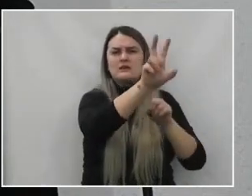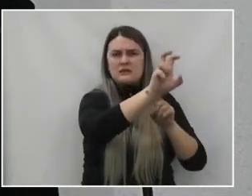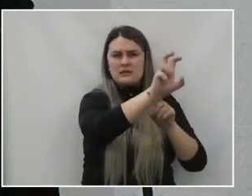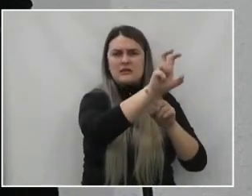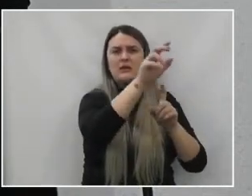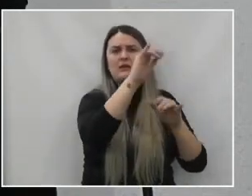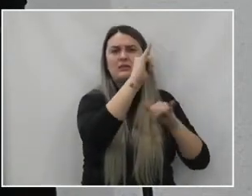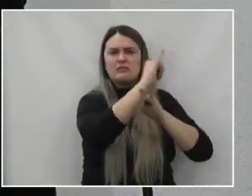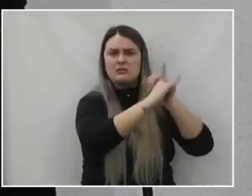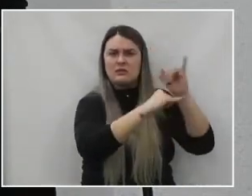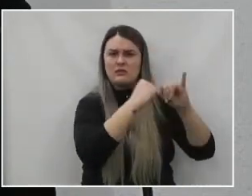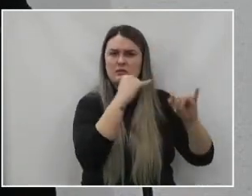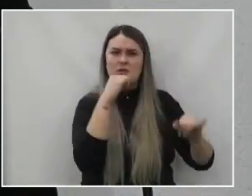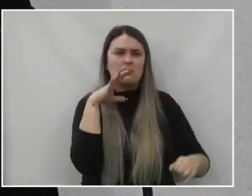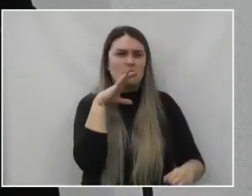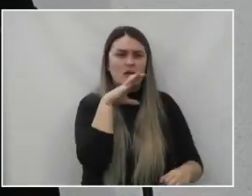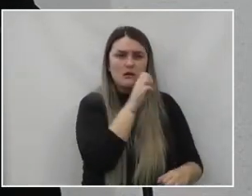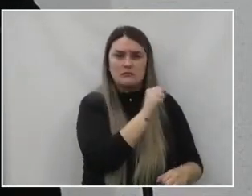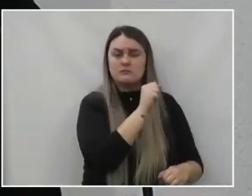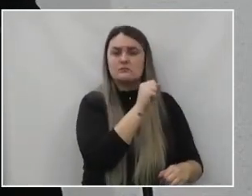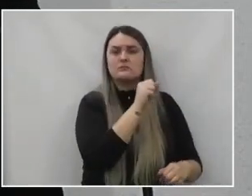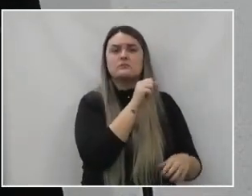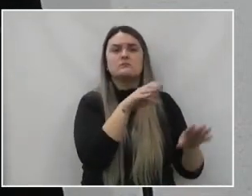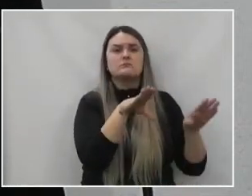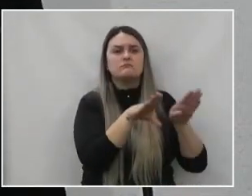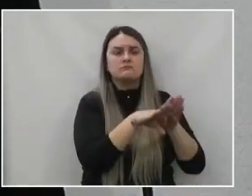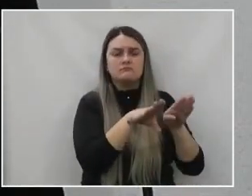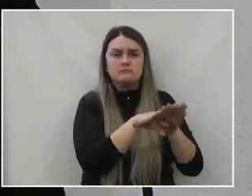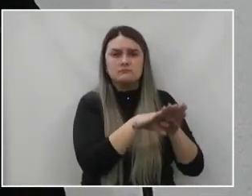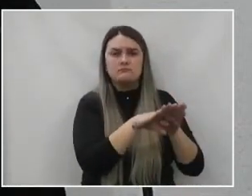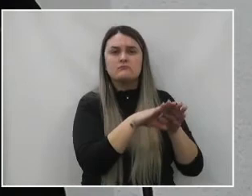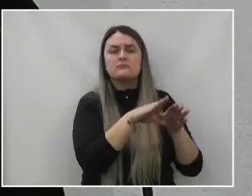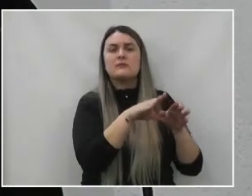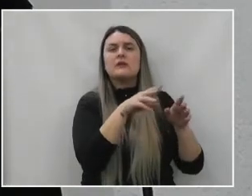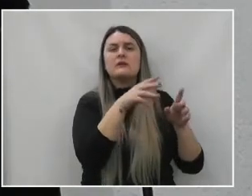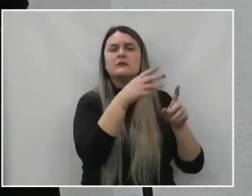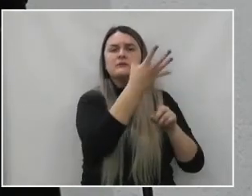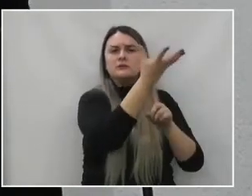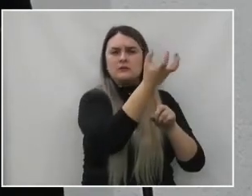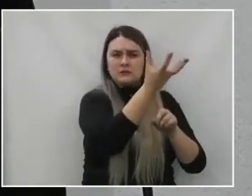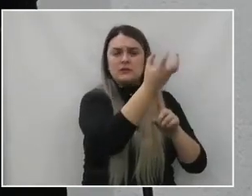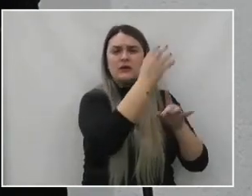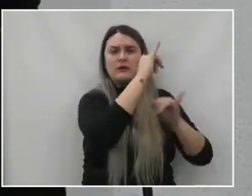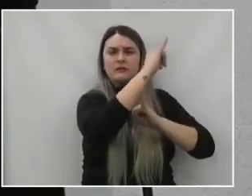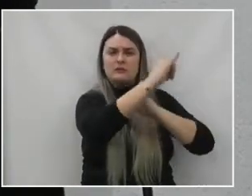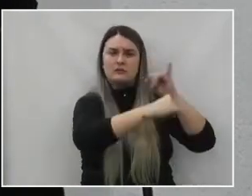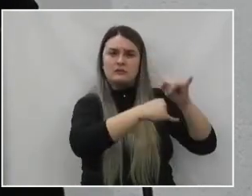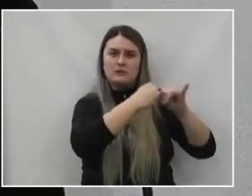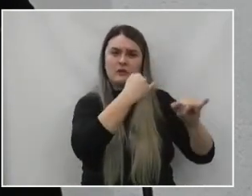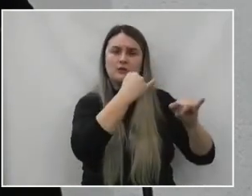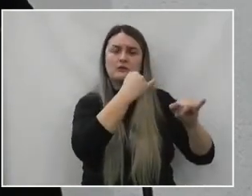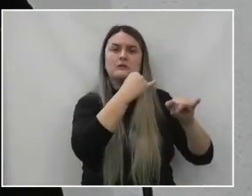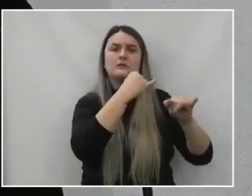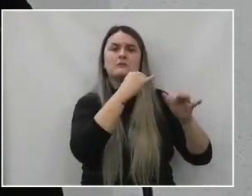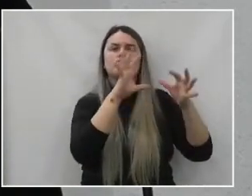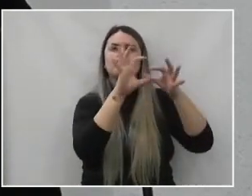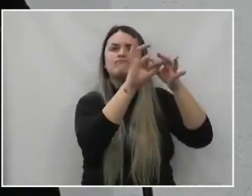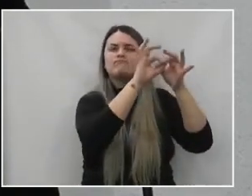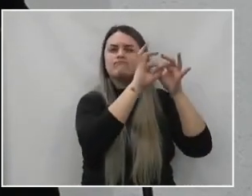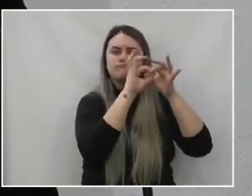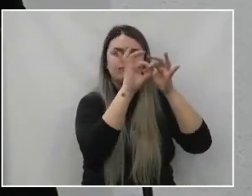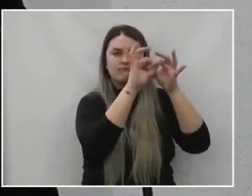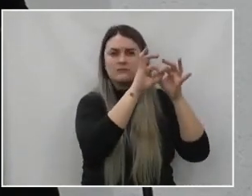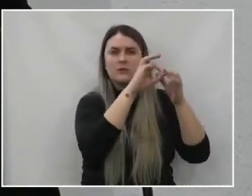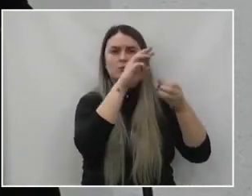com sistema rápido, interligado a nível de União da Vitória, de Estado, nacional e